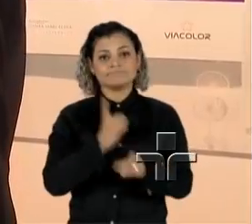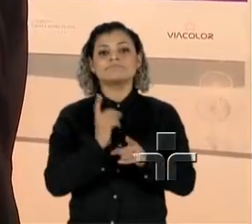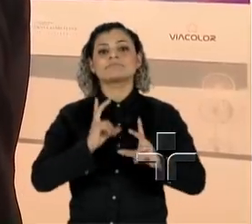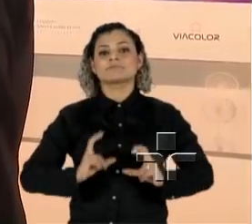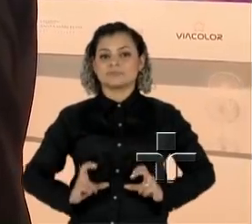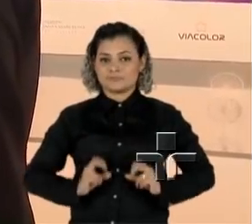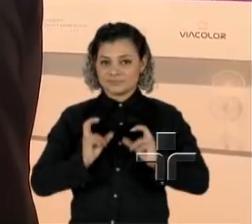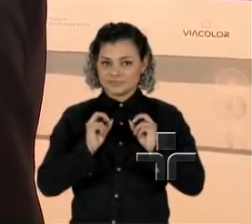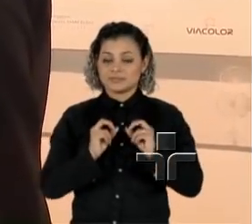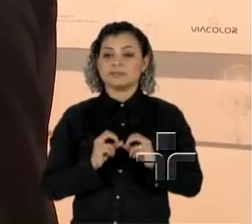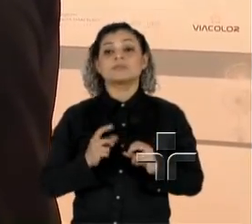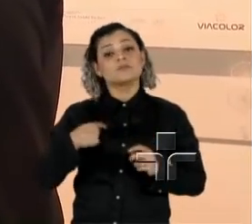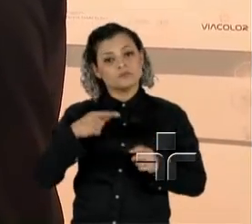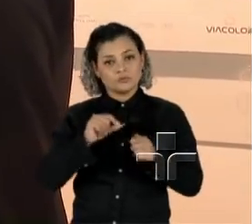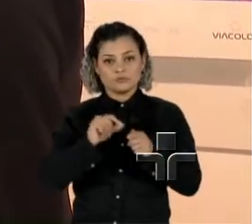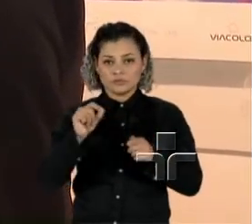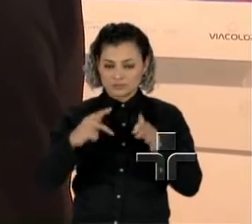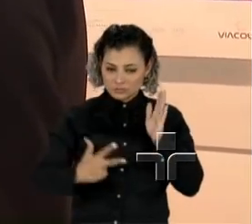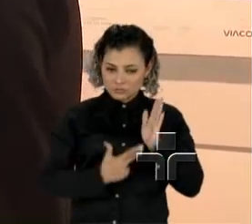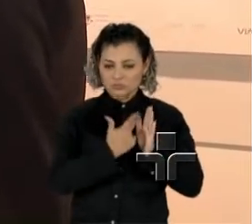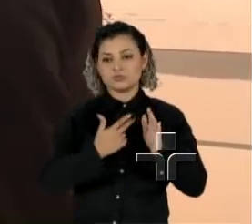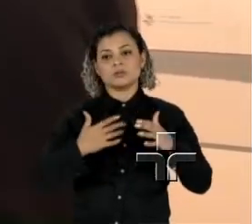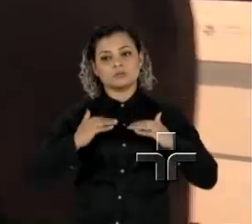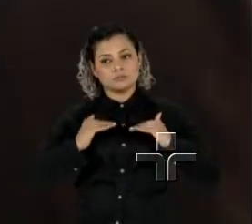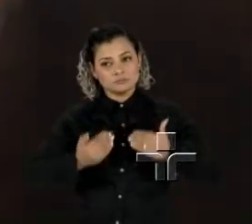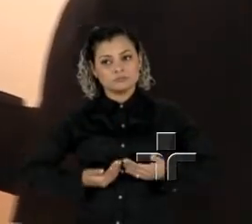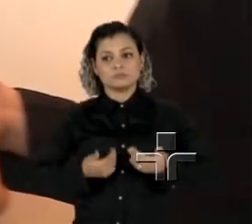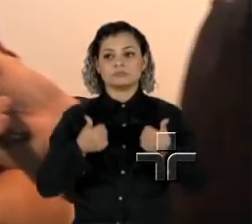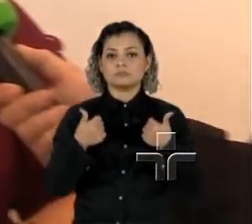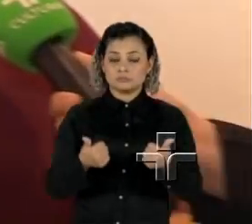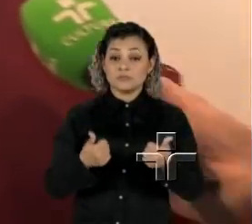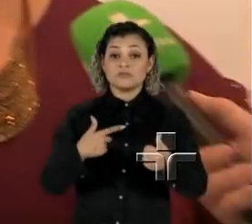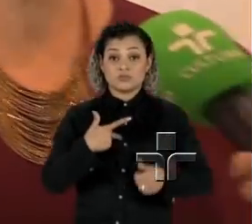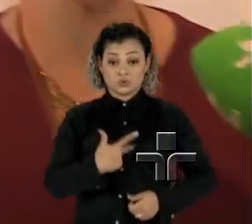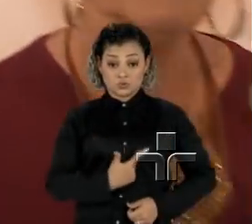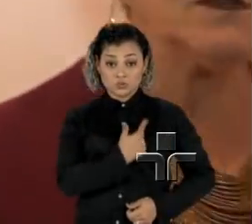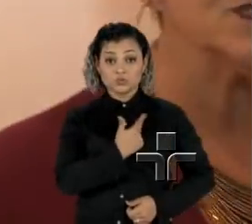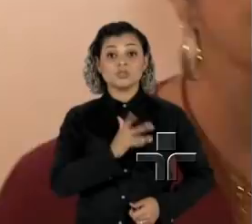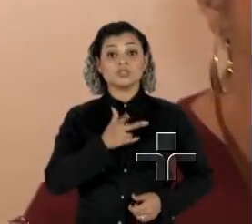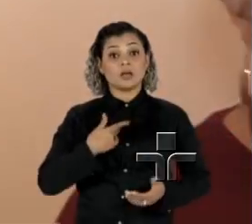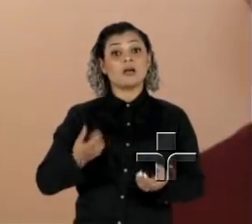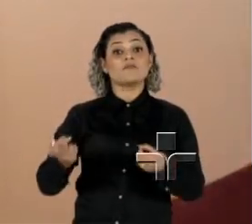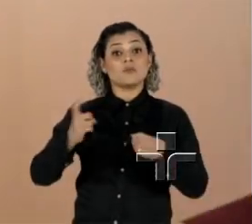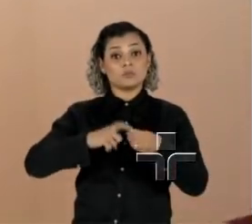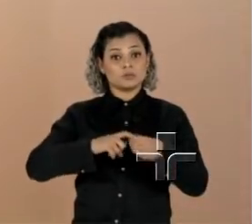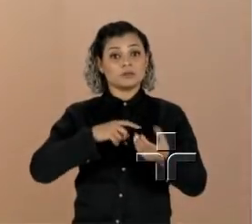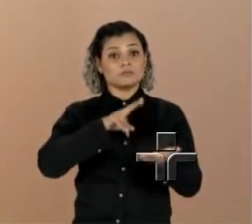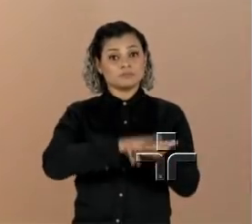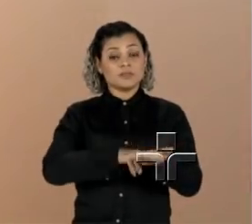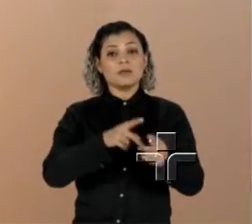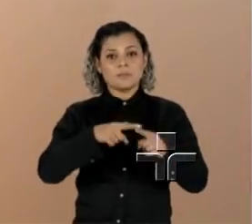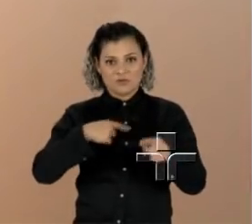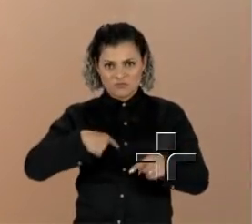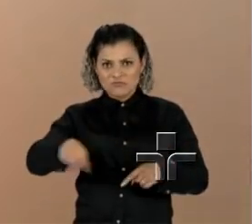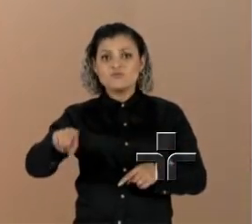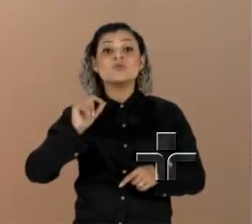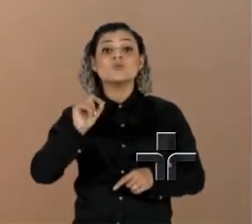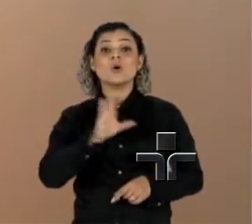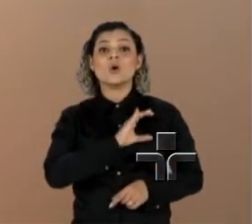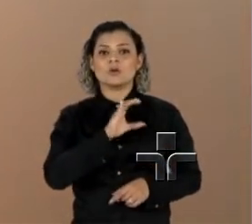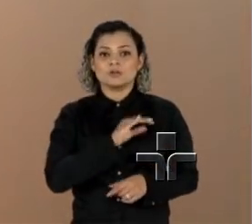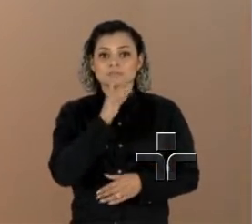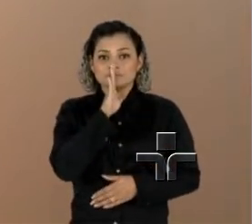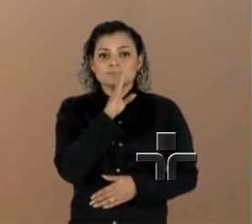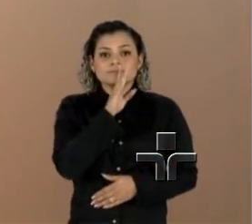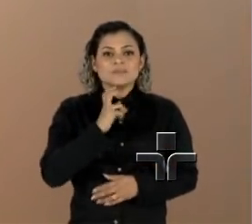estava com câncer. Pô, eu fiz a cirurgia, numa boa, fiz a cirurgia, depois de uma semana já estava no estádio, mas com um bracinho quieto e